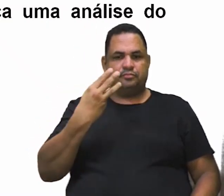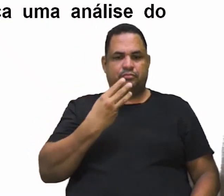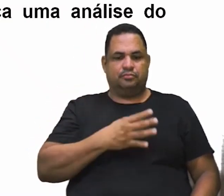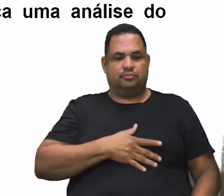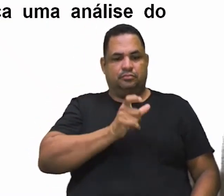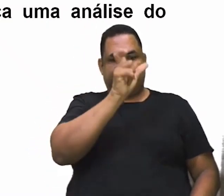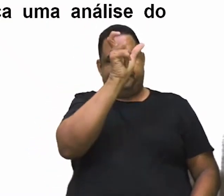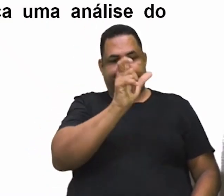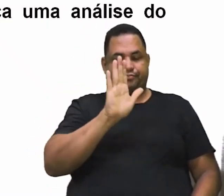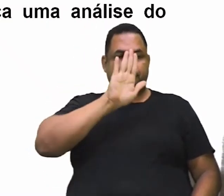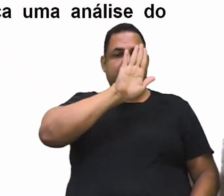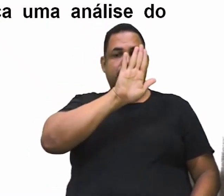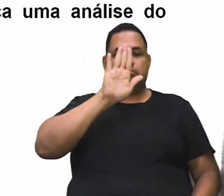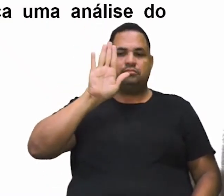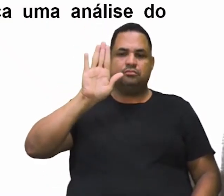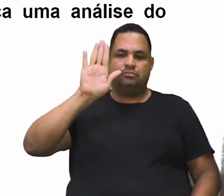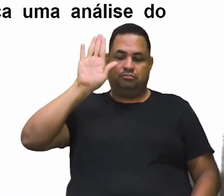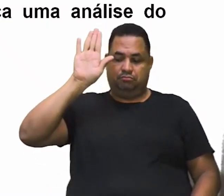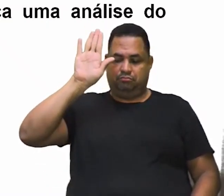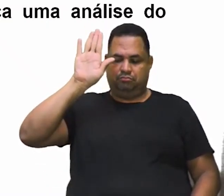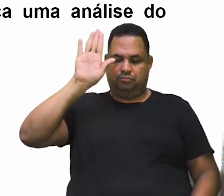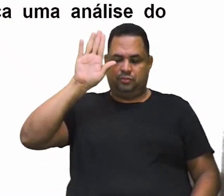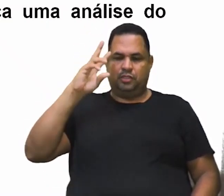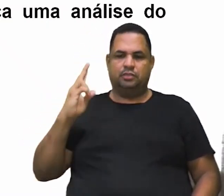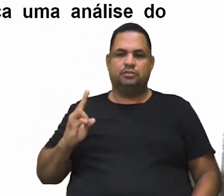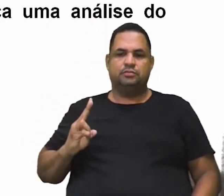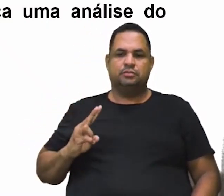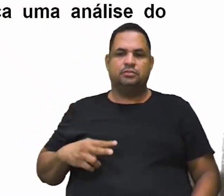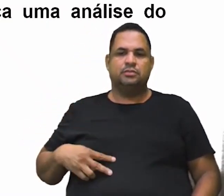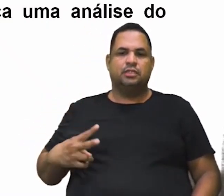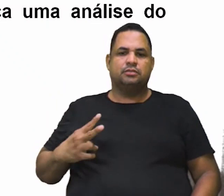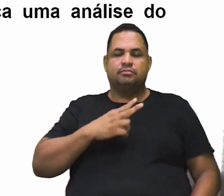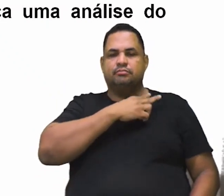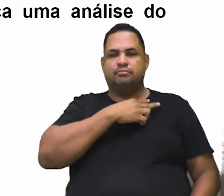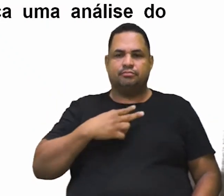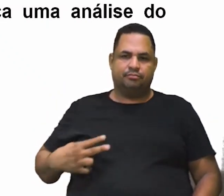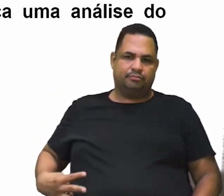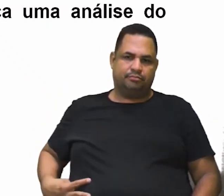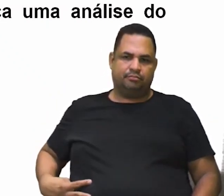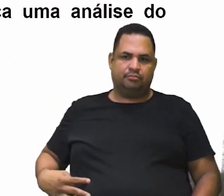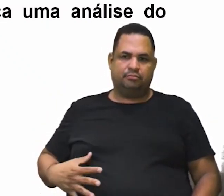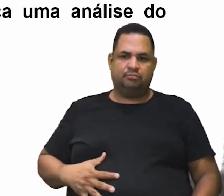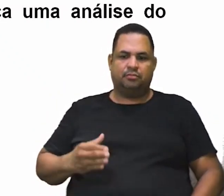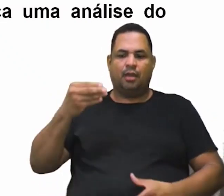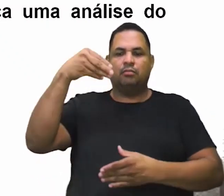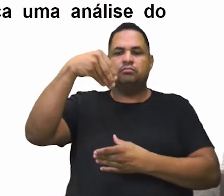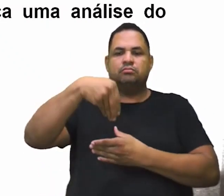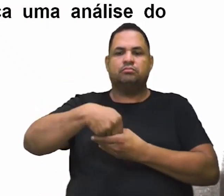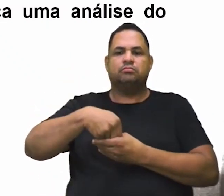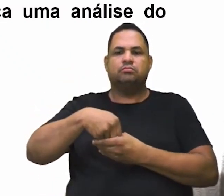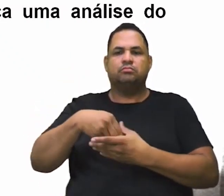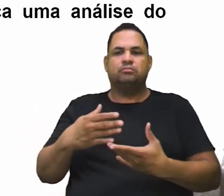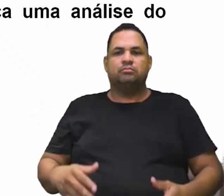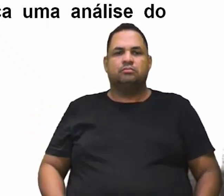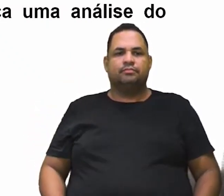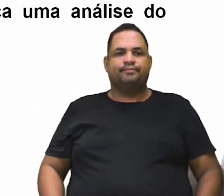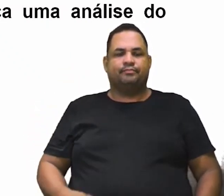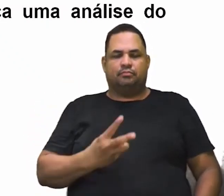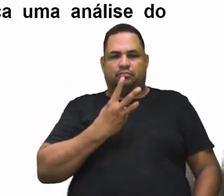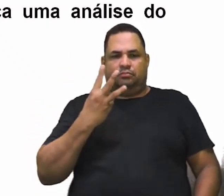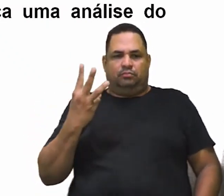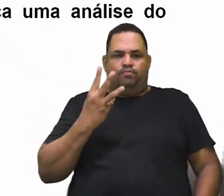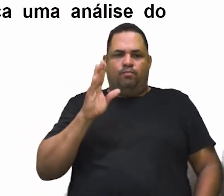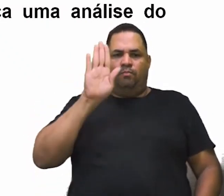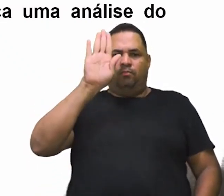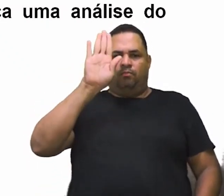candidatos ao cargo de vereador. Um exemplo. It's imaginable this, ok? Both, the